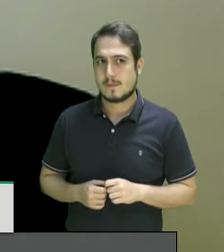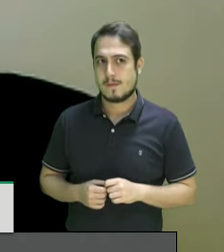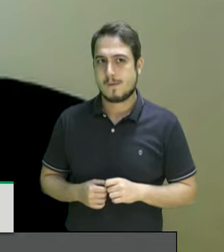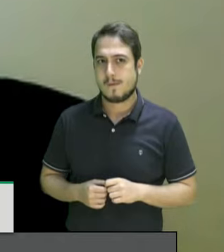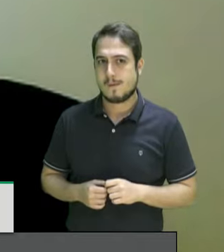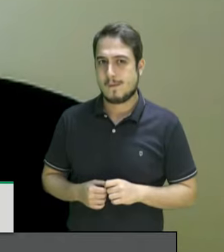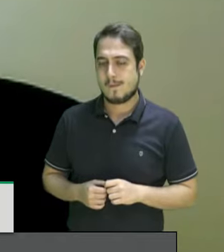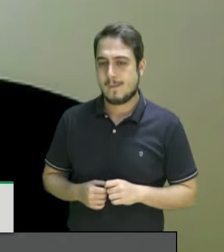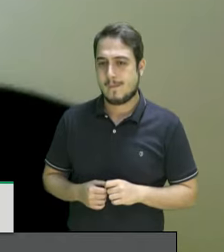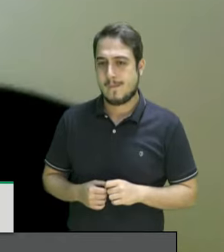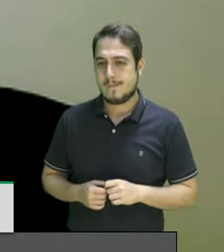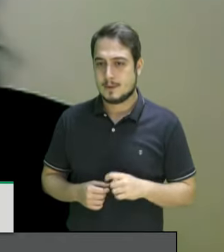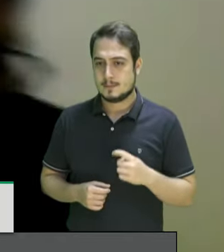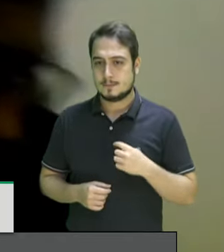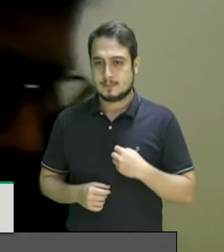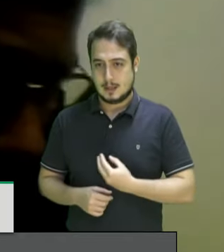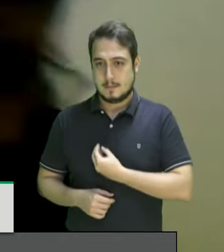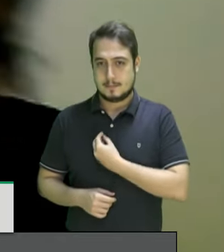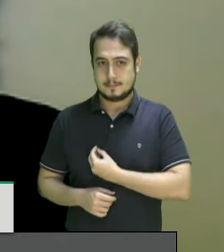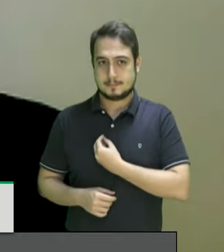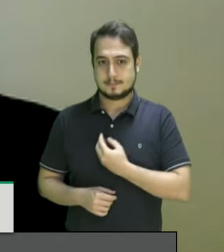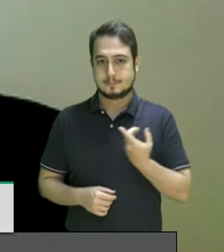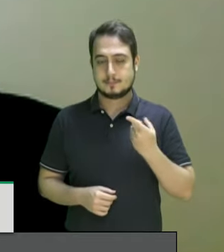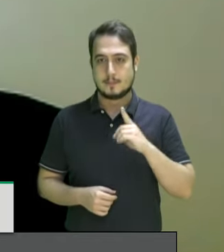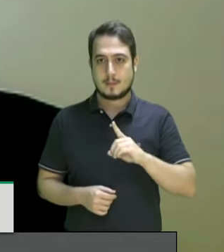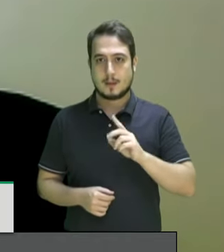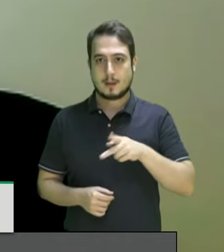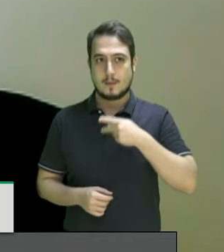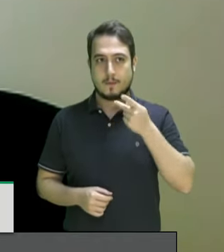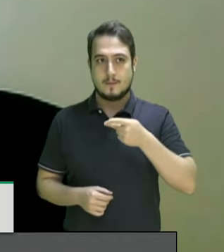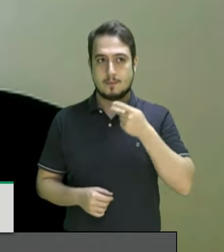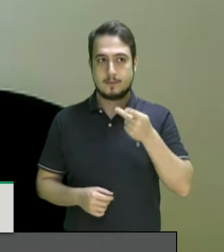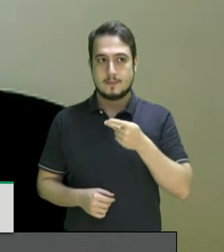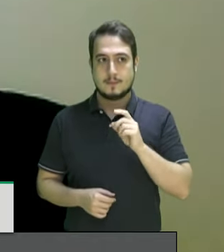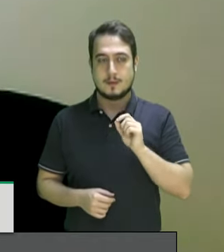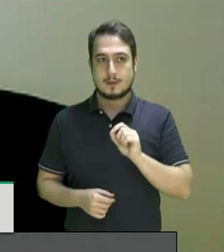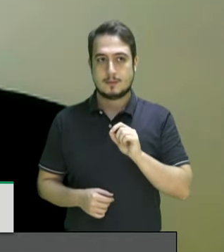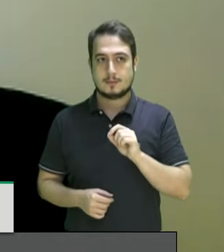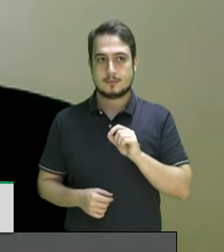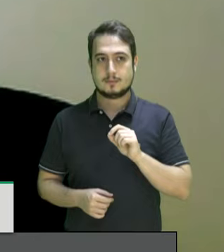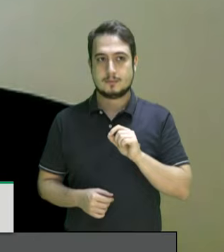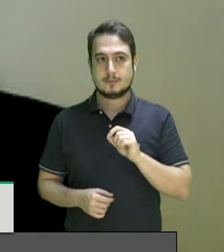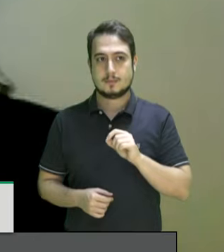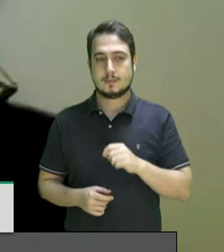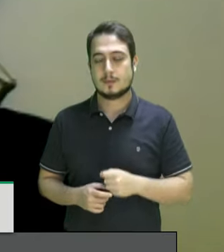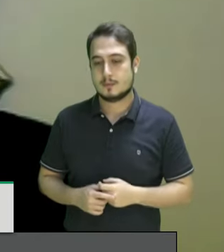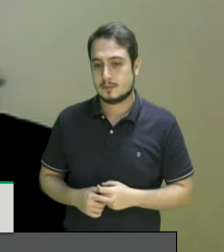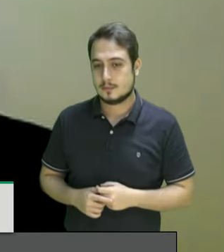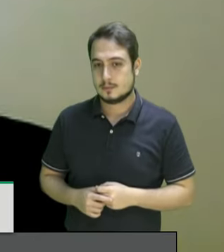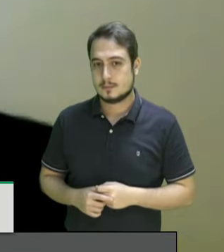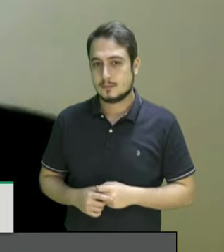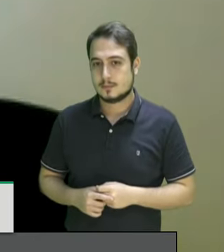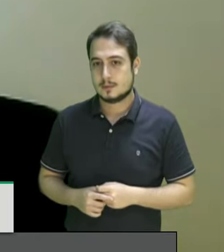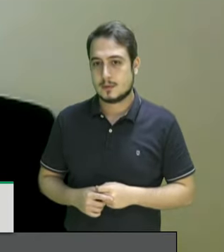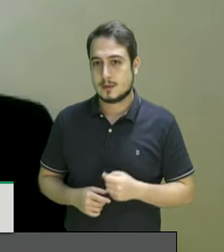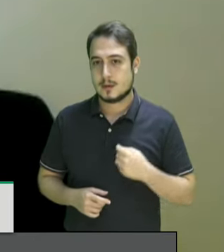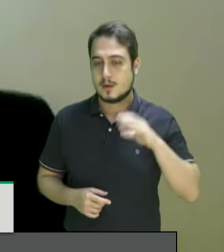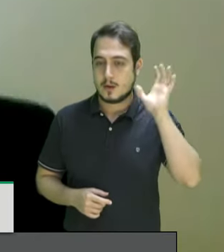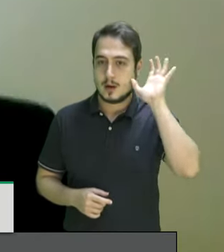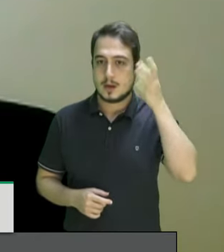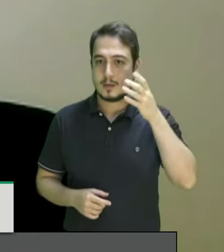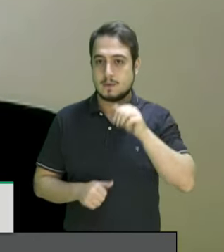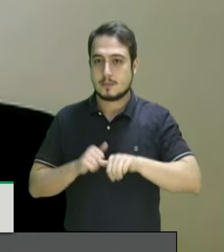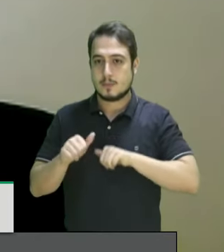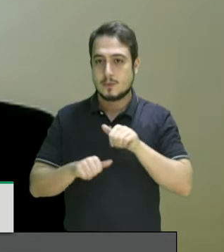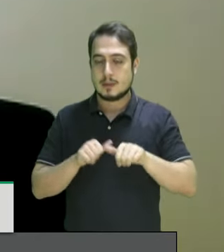uma fala e resolvi aqui enquanto ouvia meus companheiros e companheiras resolvi mudar minha